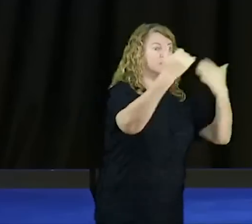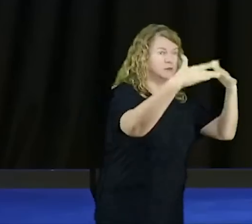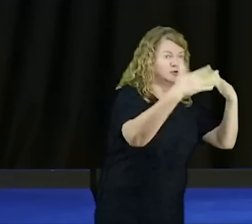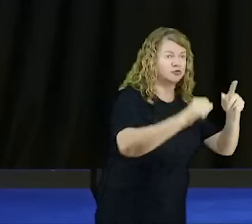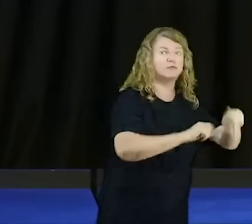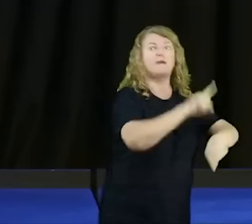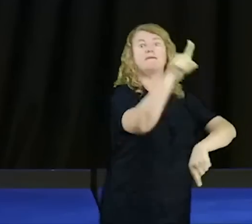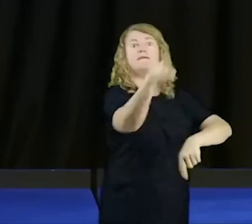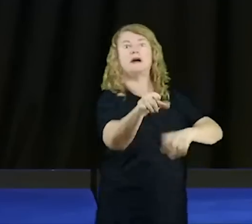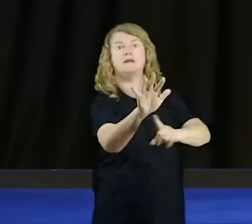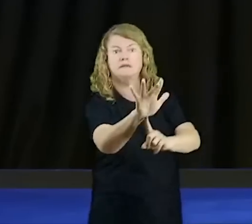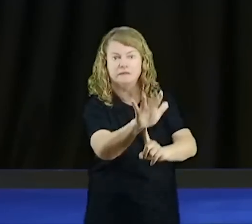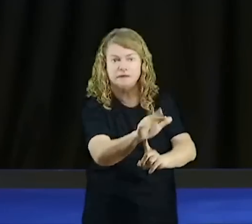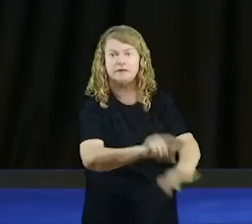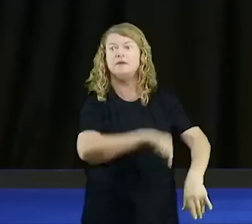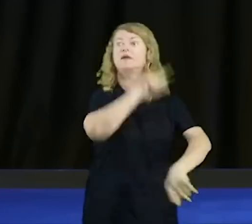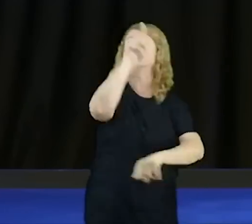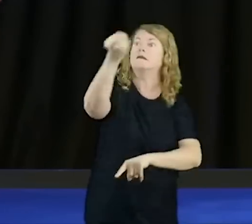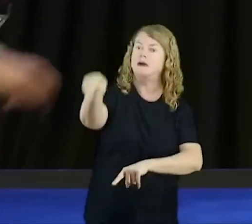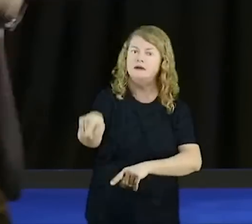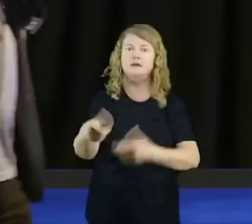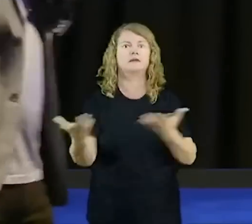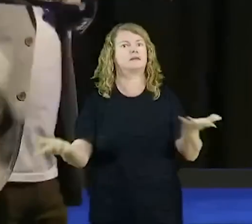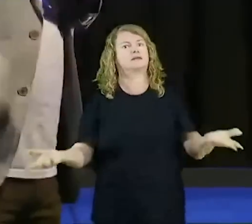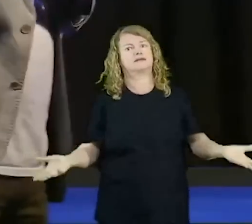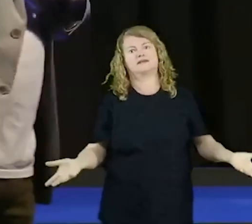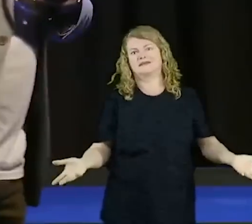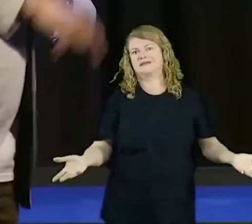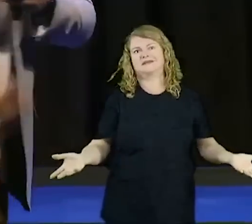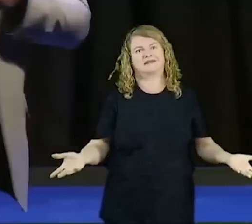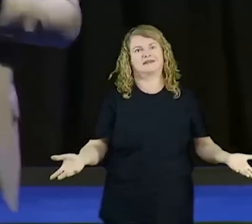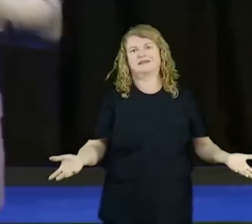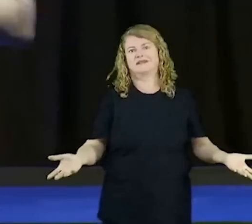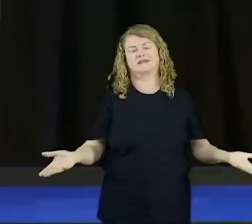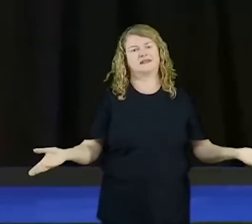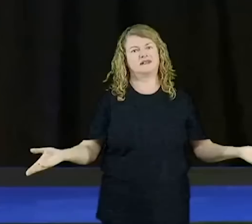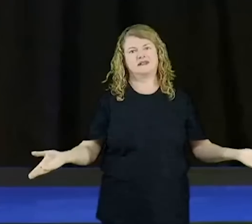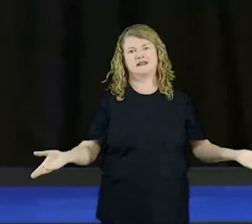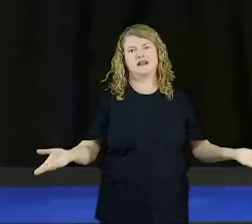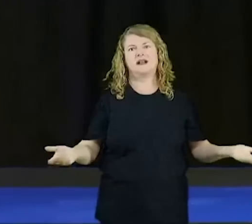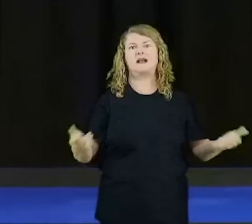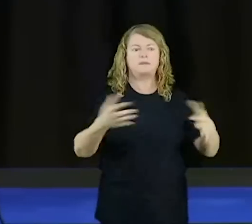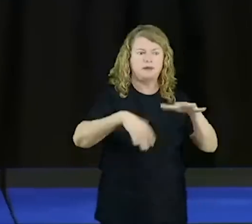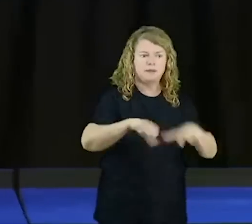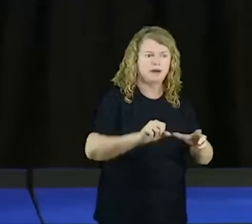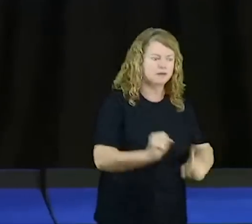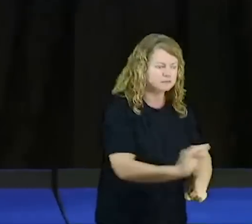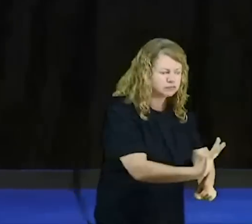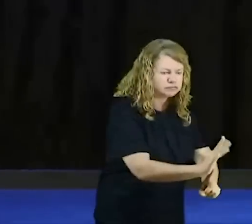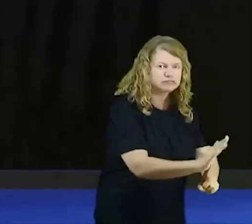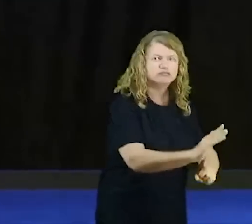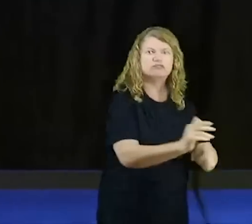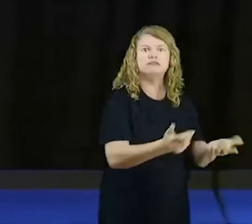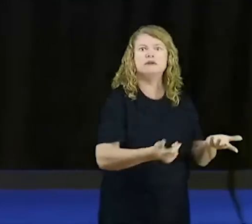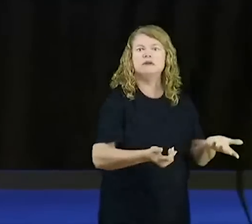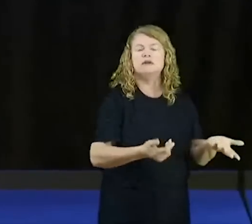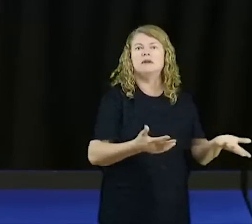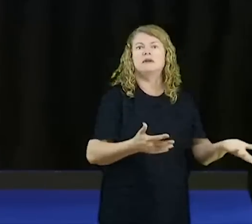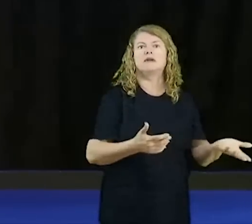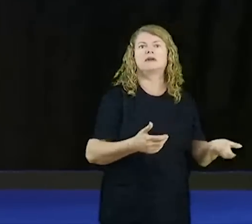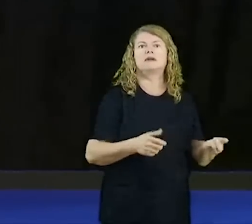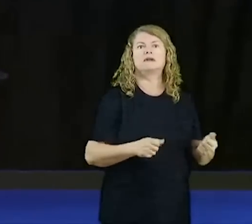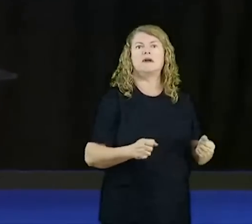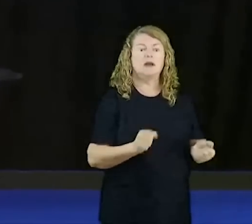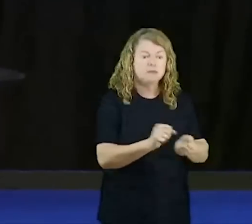acendendo uma vela na esquina, a pessoa vem na igreja, e está arranhando um despacho, a pessoa vem na igreja, e está consultando lá,